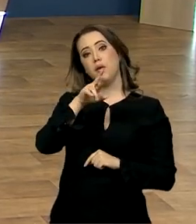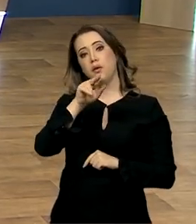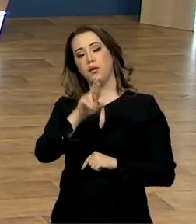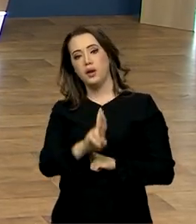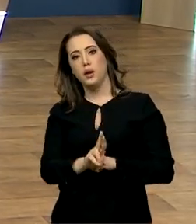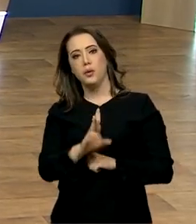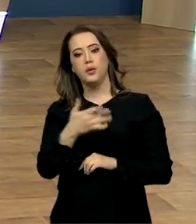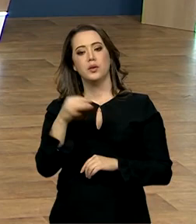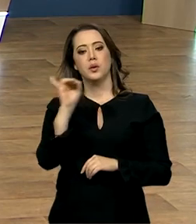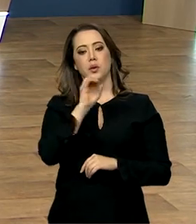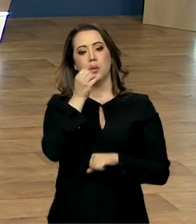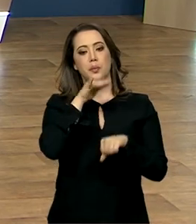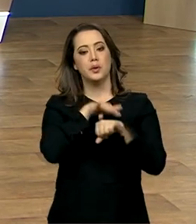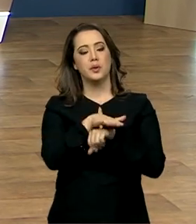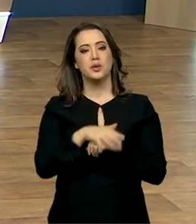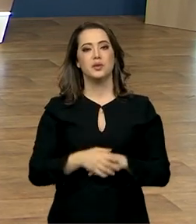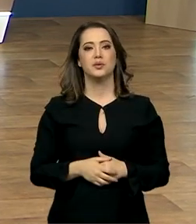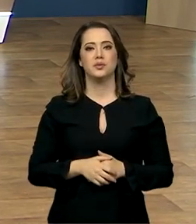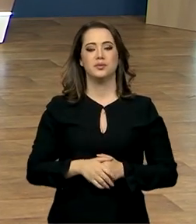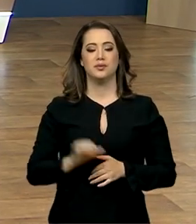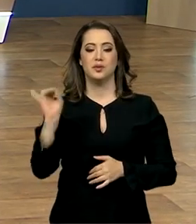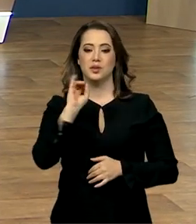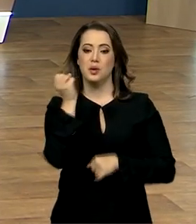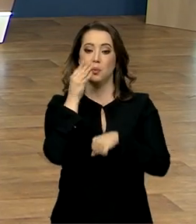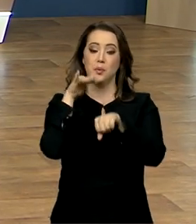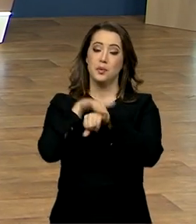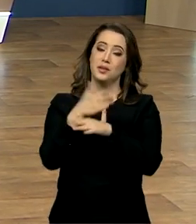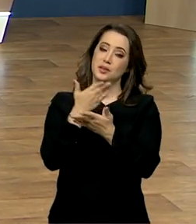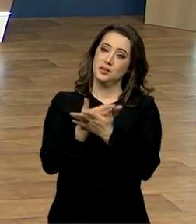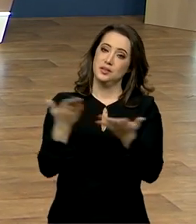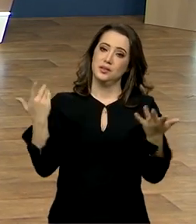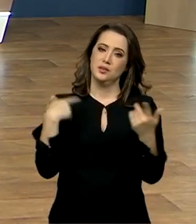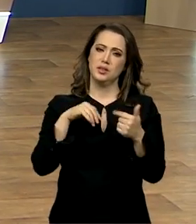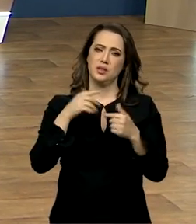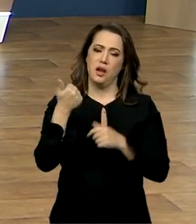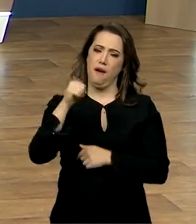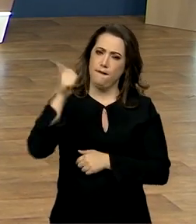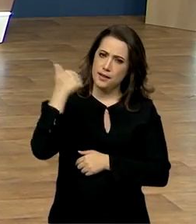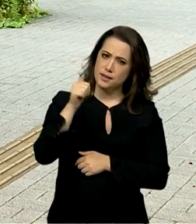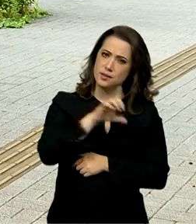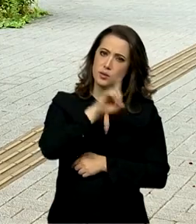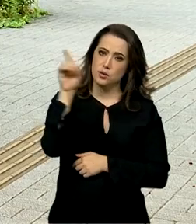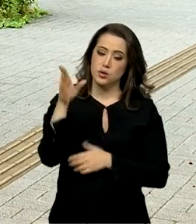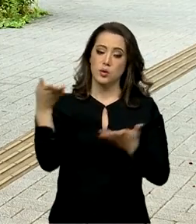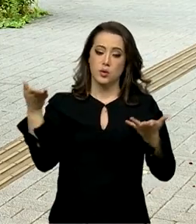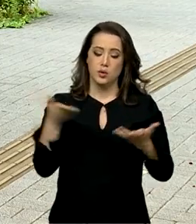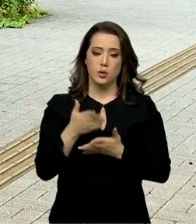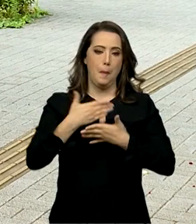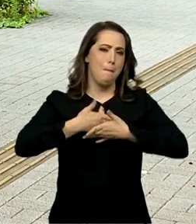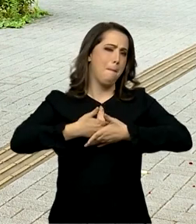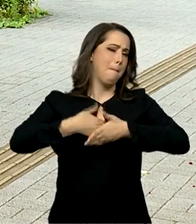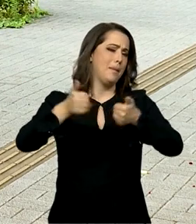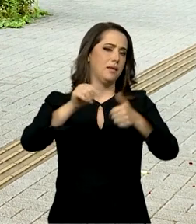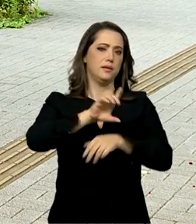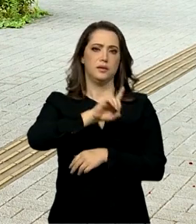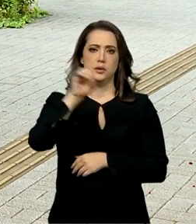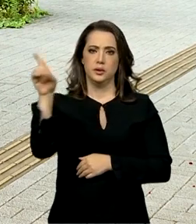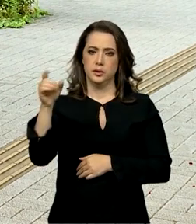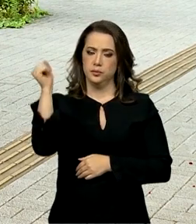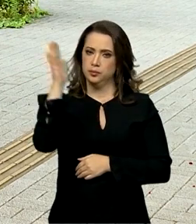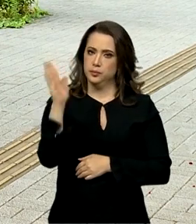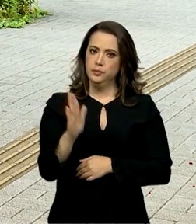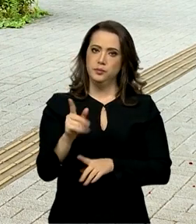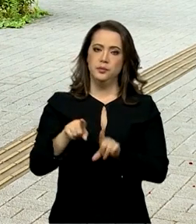Santos. Igor, boa noite. Boa noite, Paulo. Boa noite, Catiú. Se a avaliação desse dia é que foi um dos melhores dias do